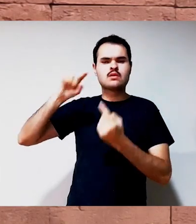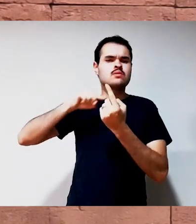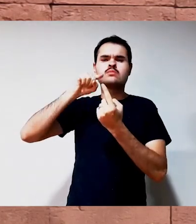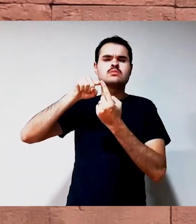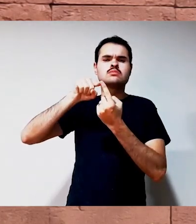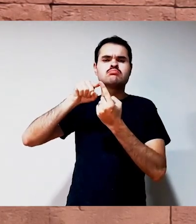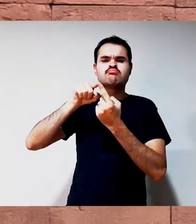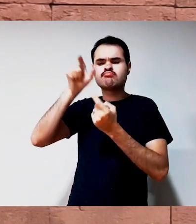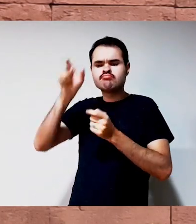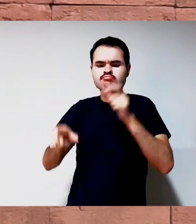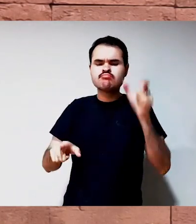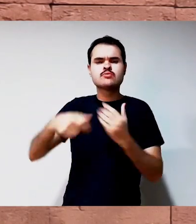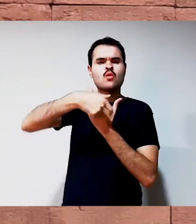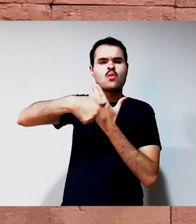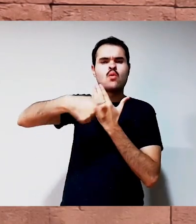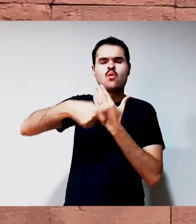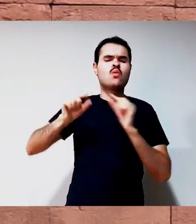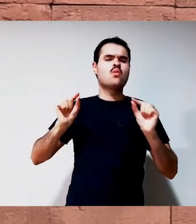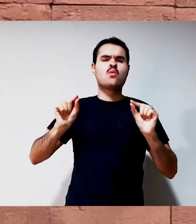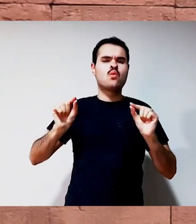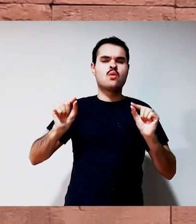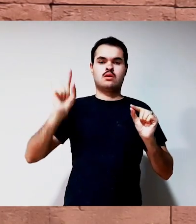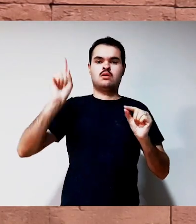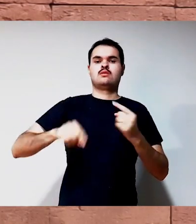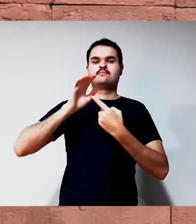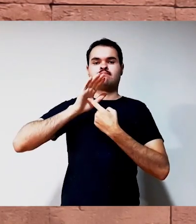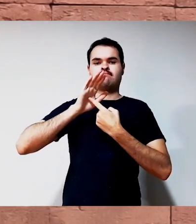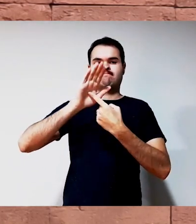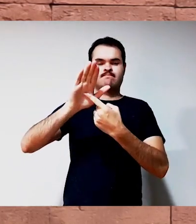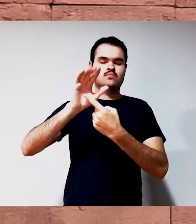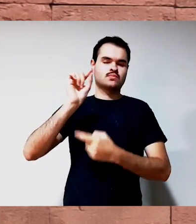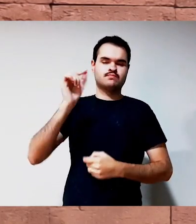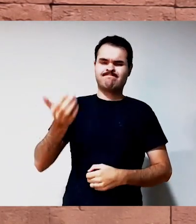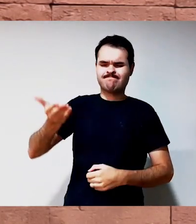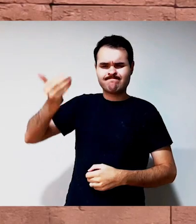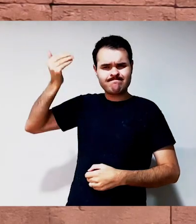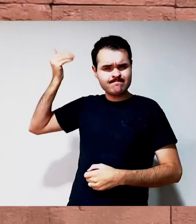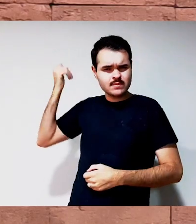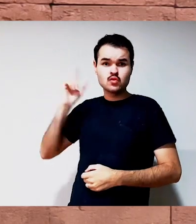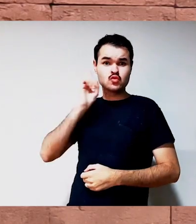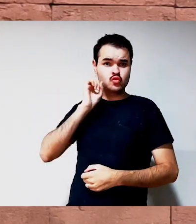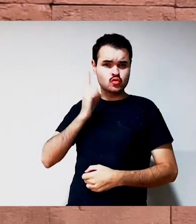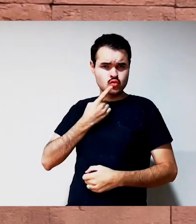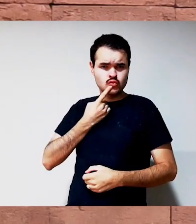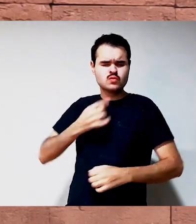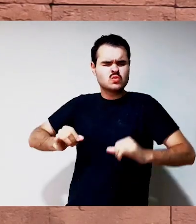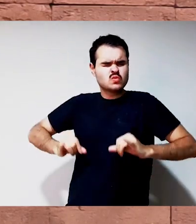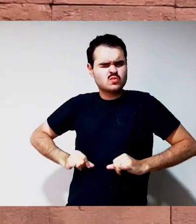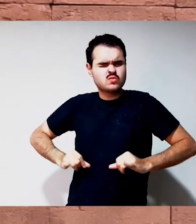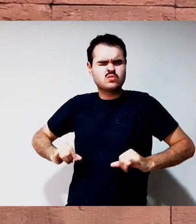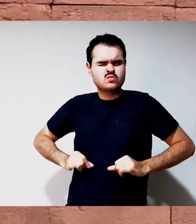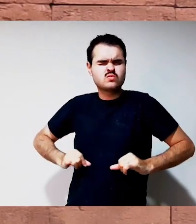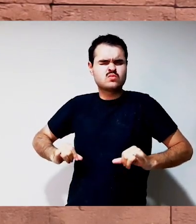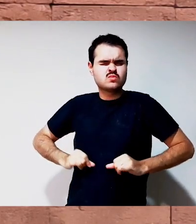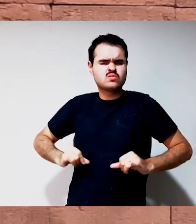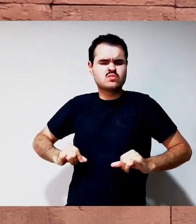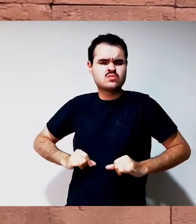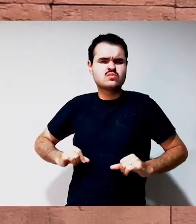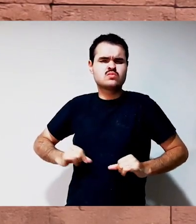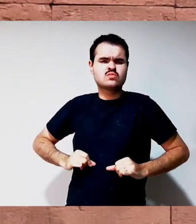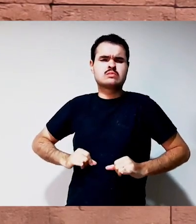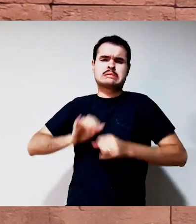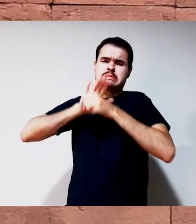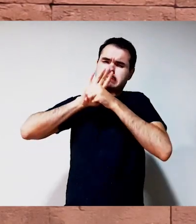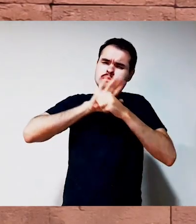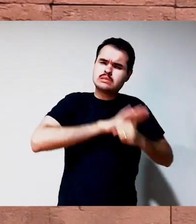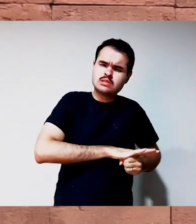pela comunidade surda desde que o Congresso de Milão proibiu o uso da língua de sinais. O objetivo dos autores era